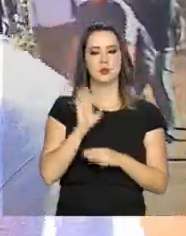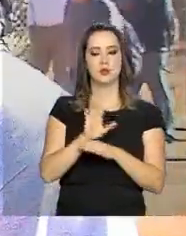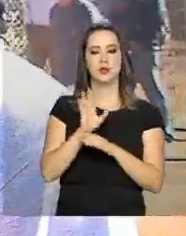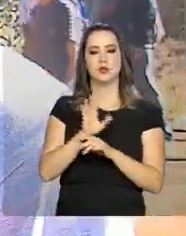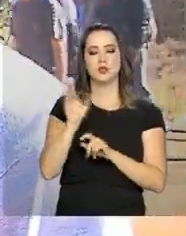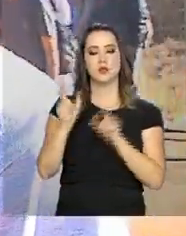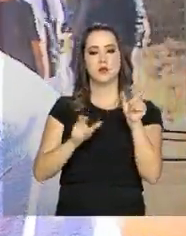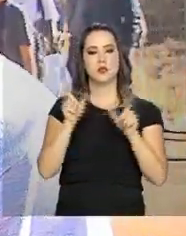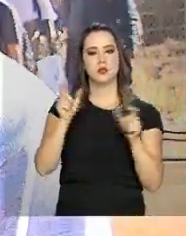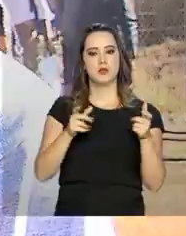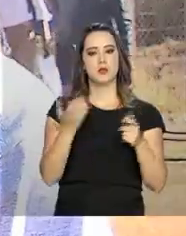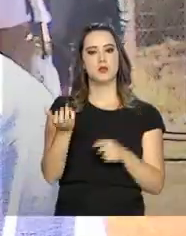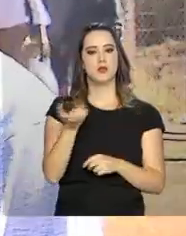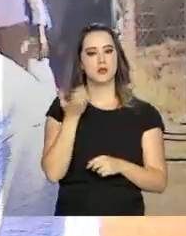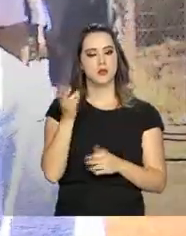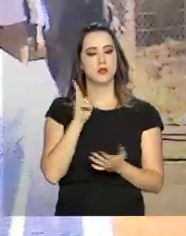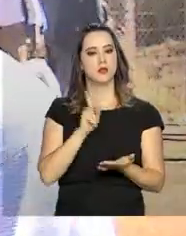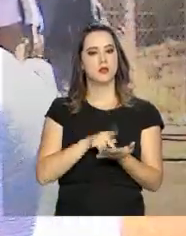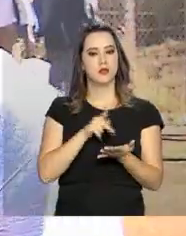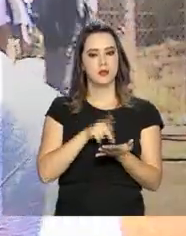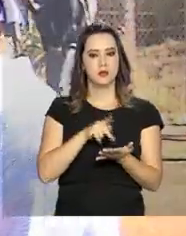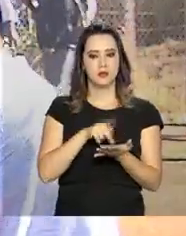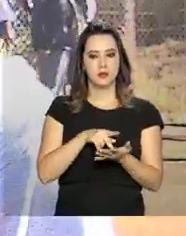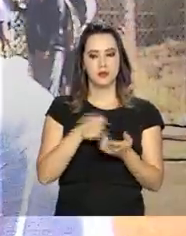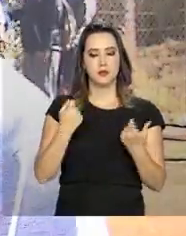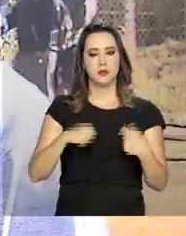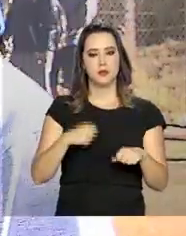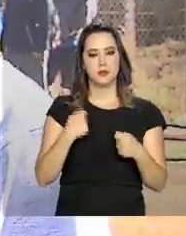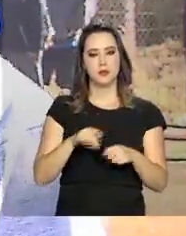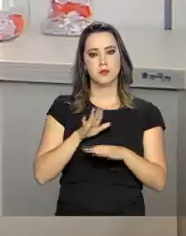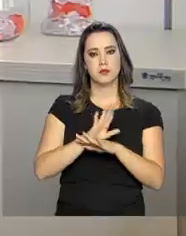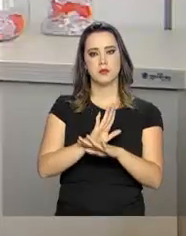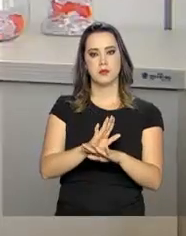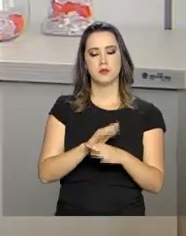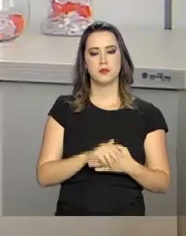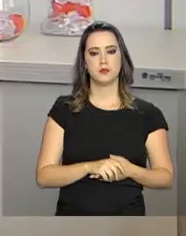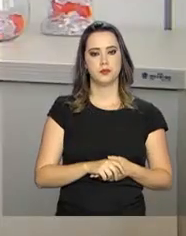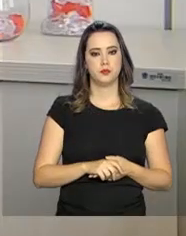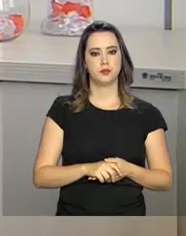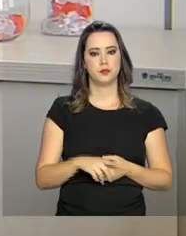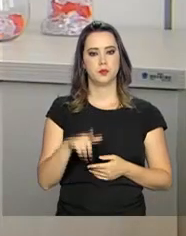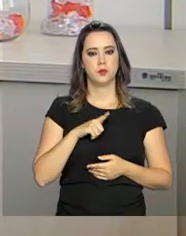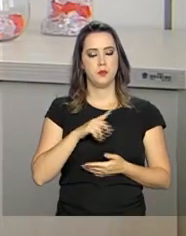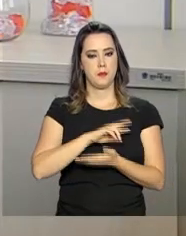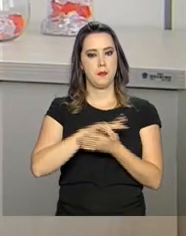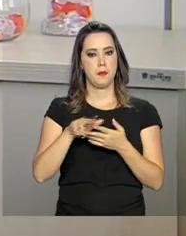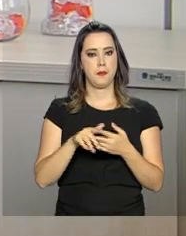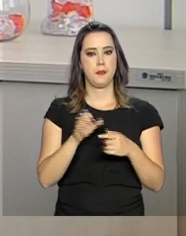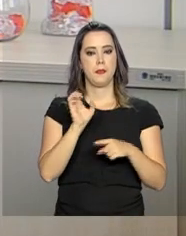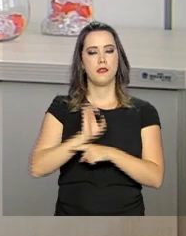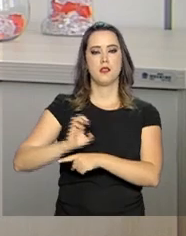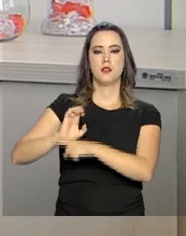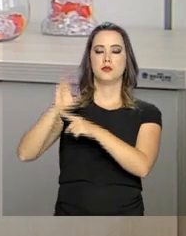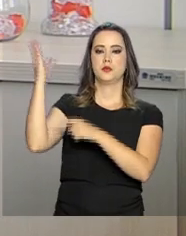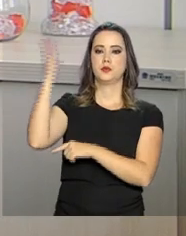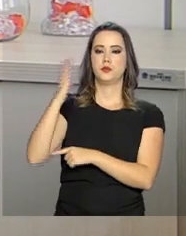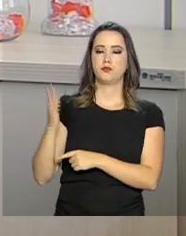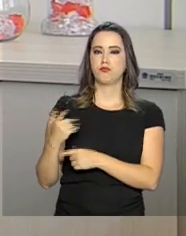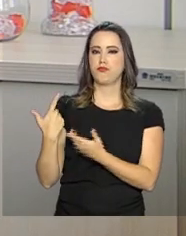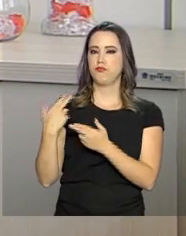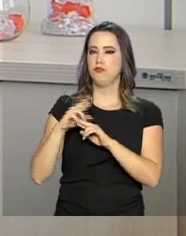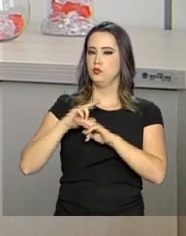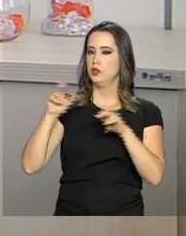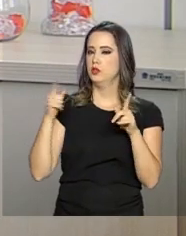pessoas que queiram realmente, que estão precisando de uma ajuda. Nós temos vários estados brasileiros, vários